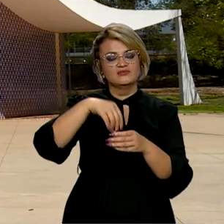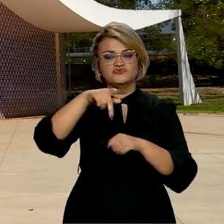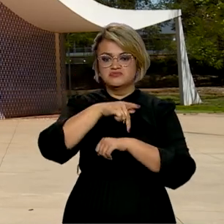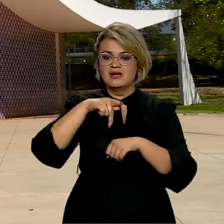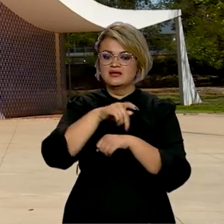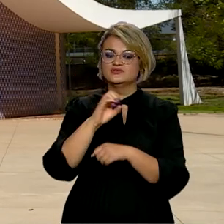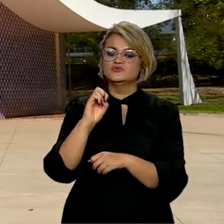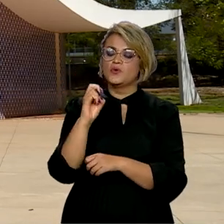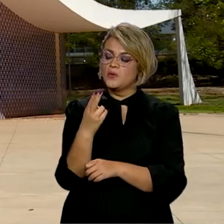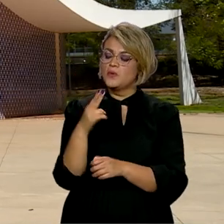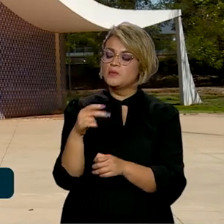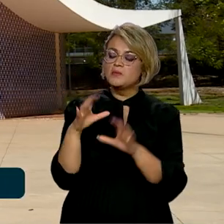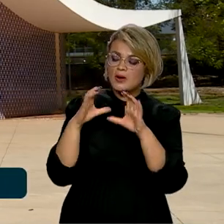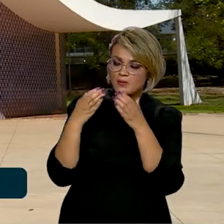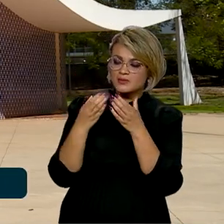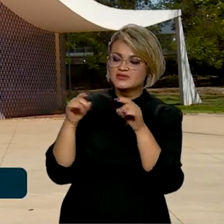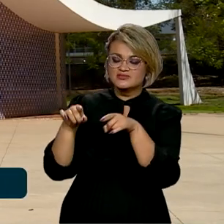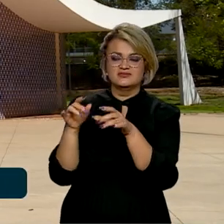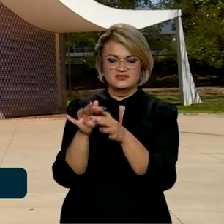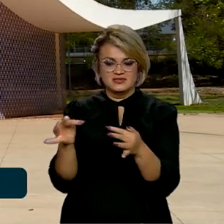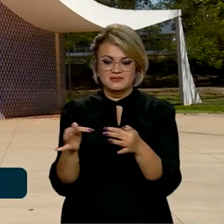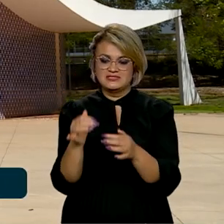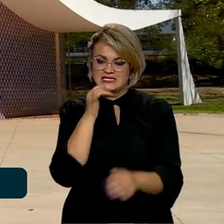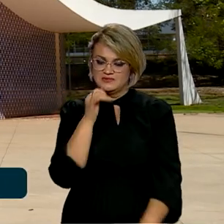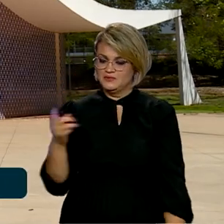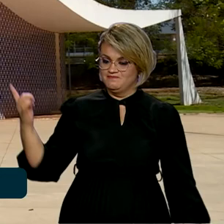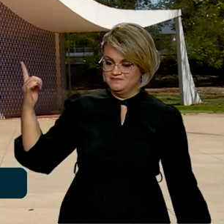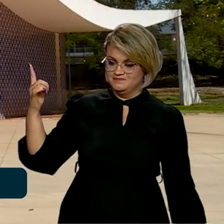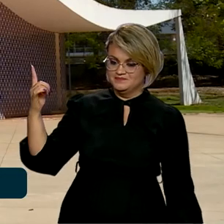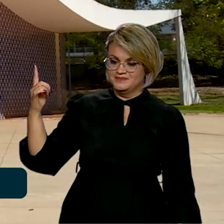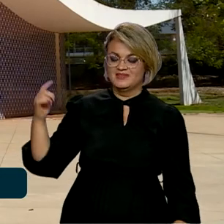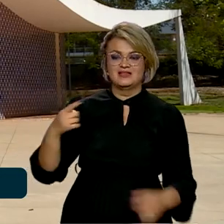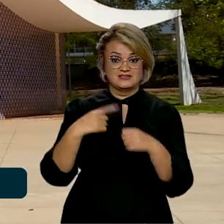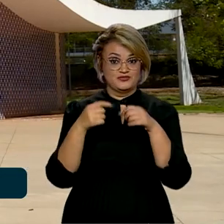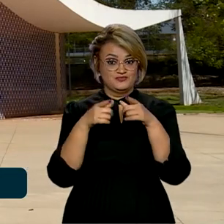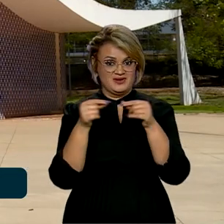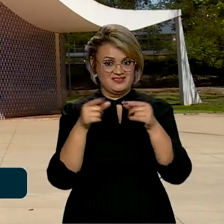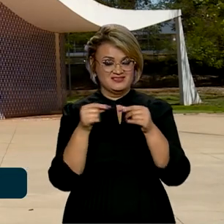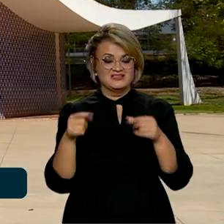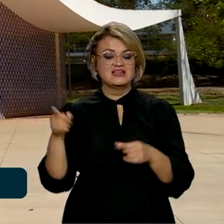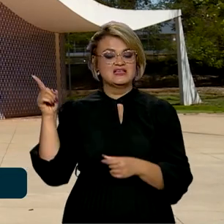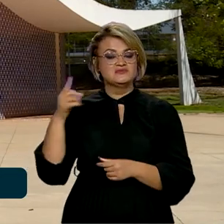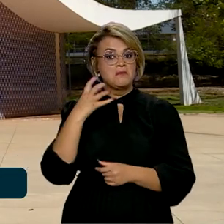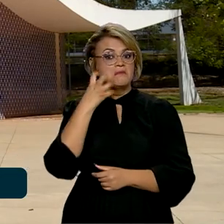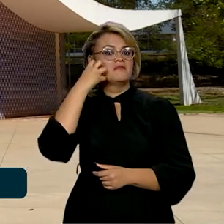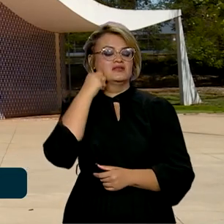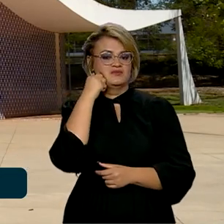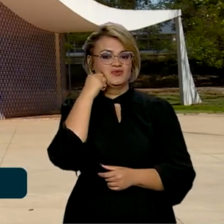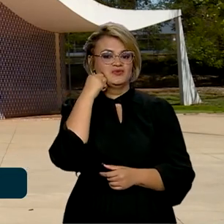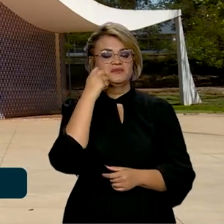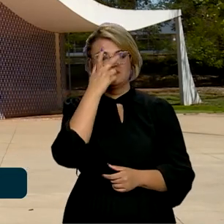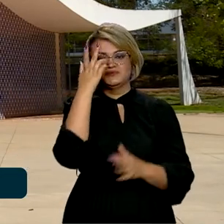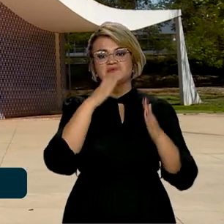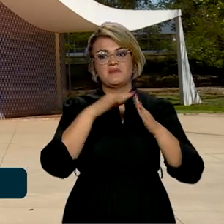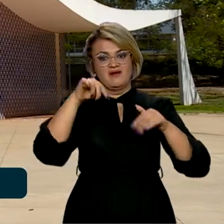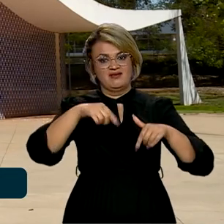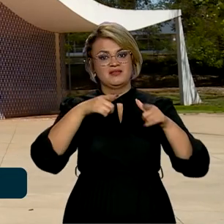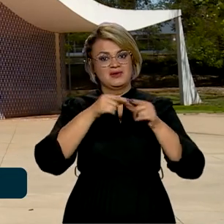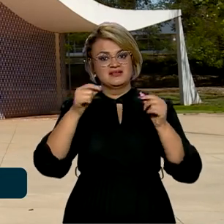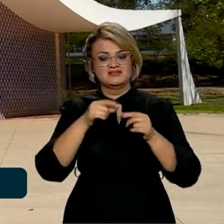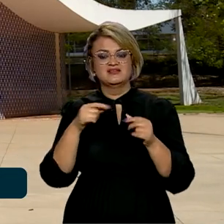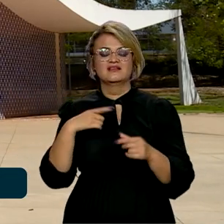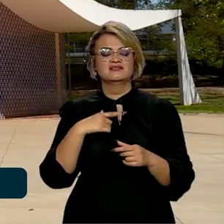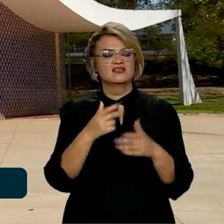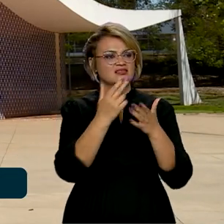mesmo para uma pequena comunidade. Essa quadra em Brasília, por exemplo, é um patrimônio para o brasiliense. Aqui tem o